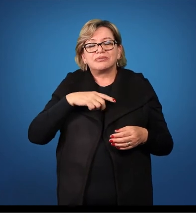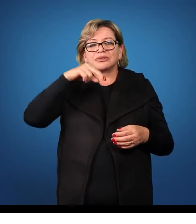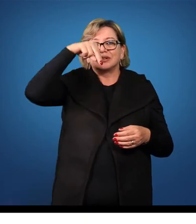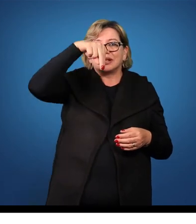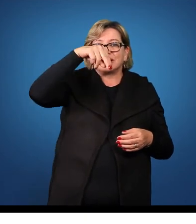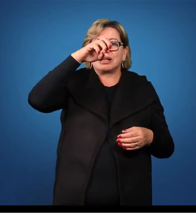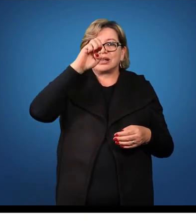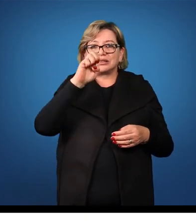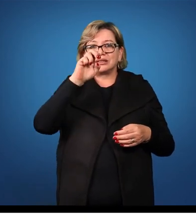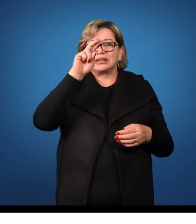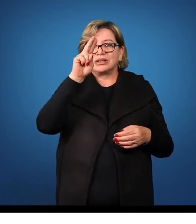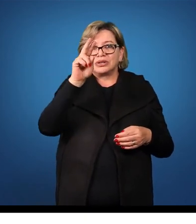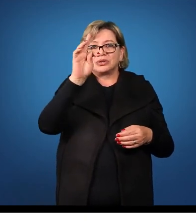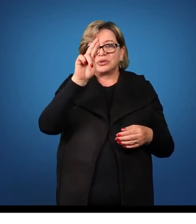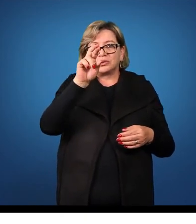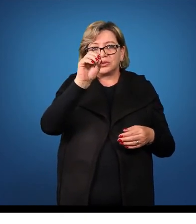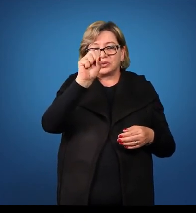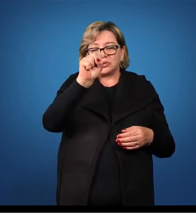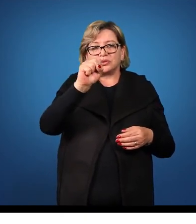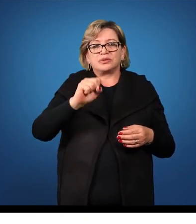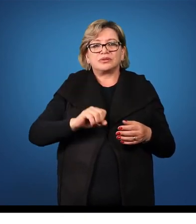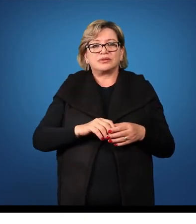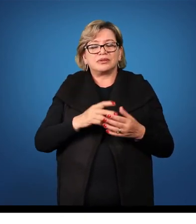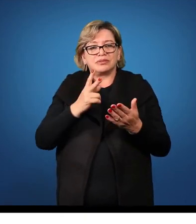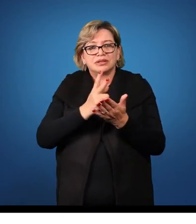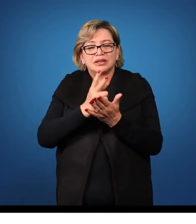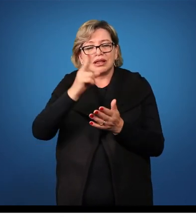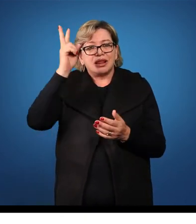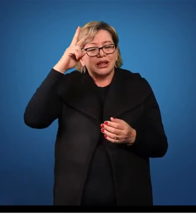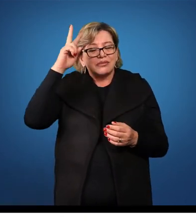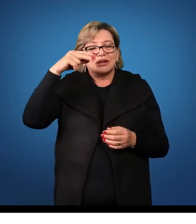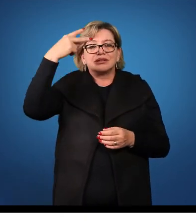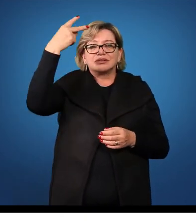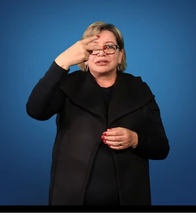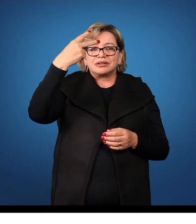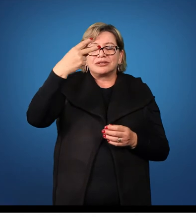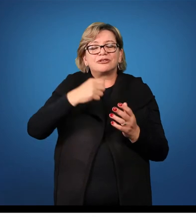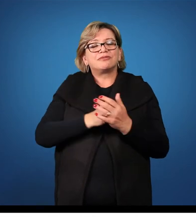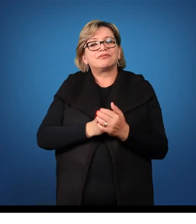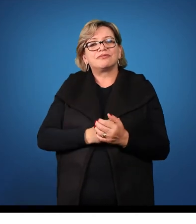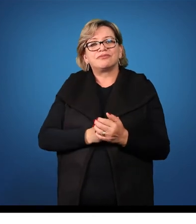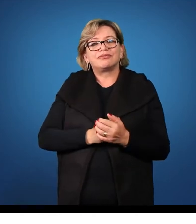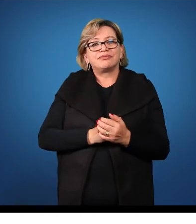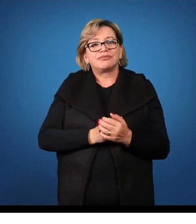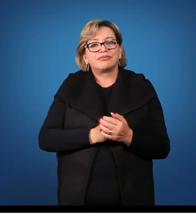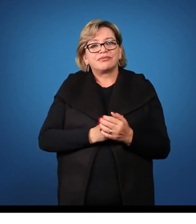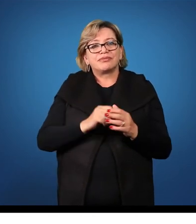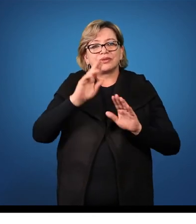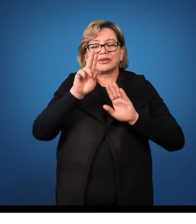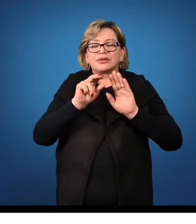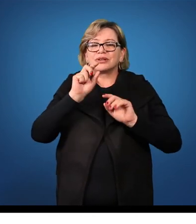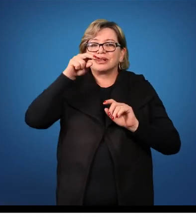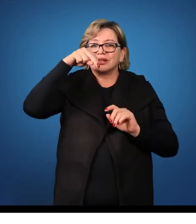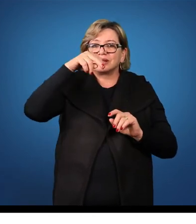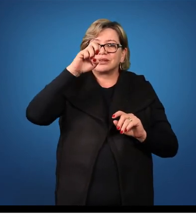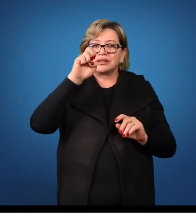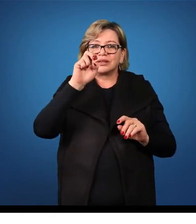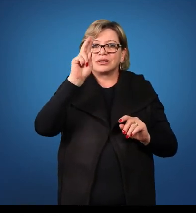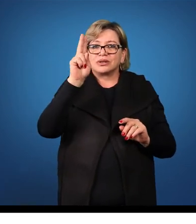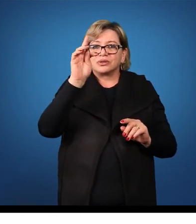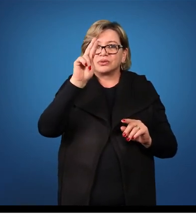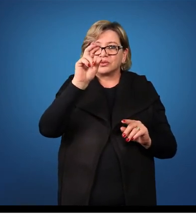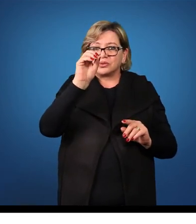neutros. Lembrem-se de que na segunda declinação, os neutros sempre